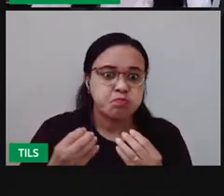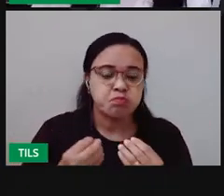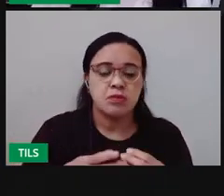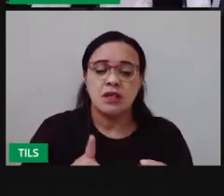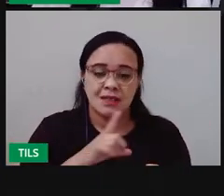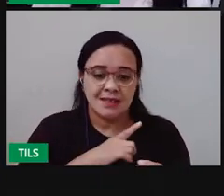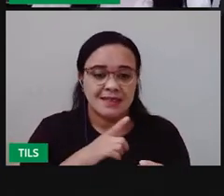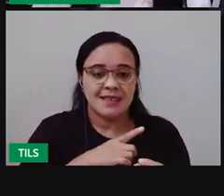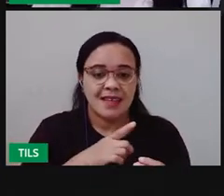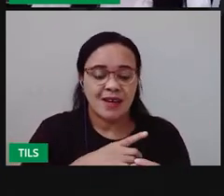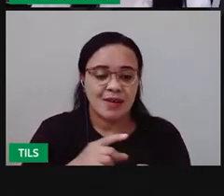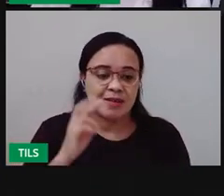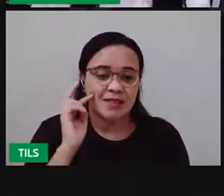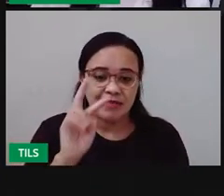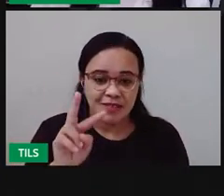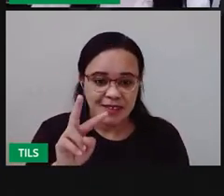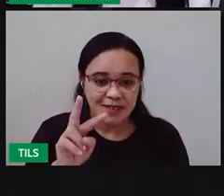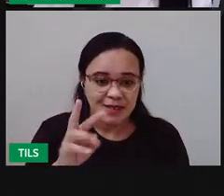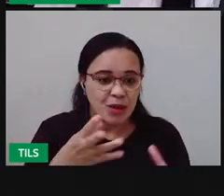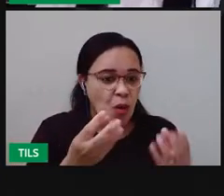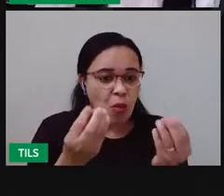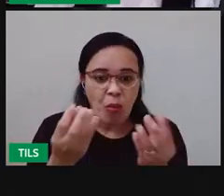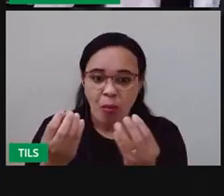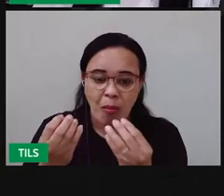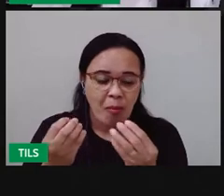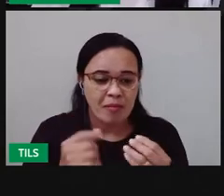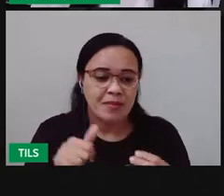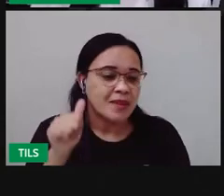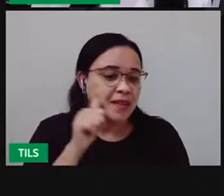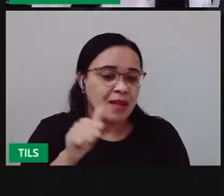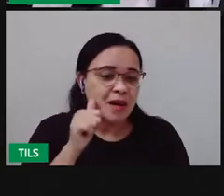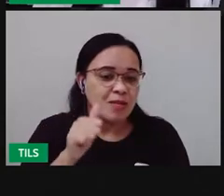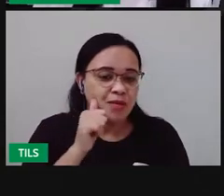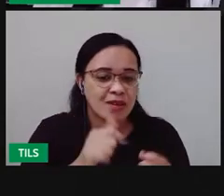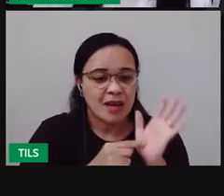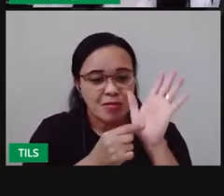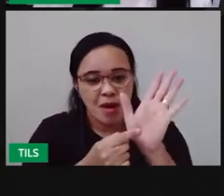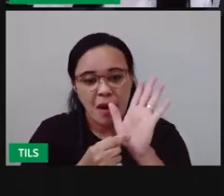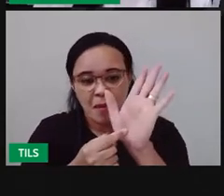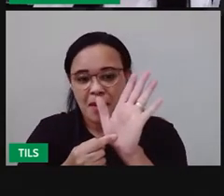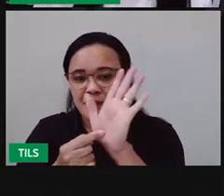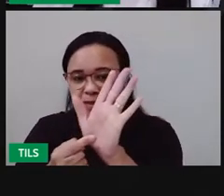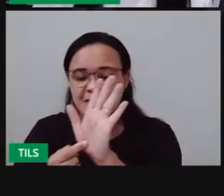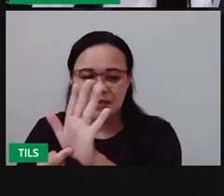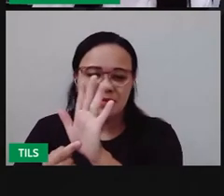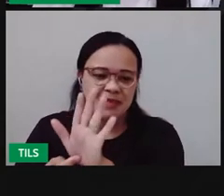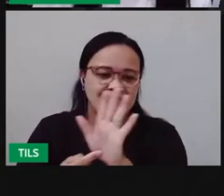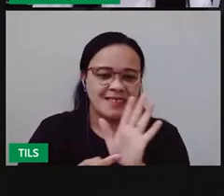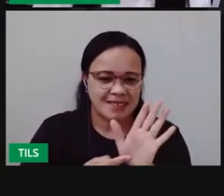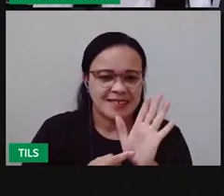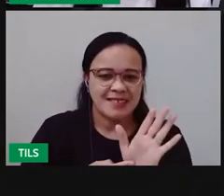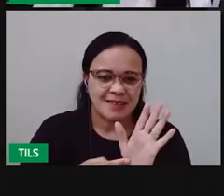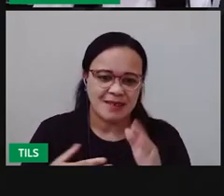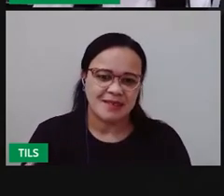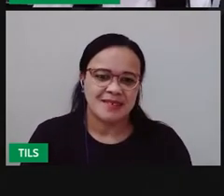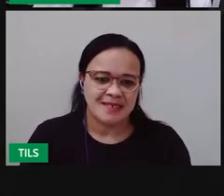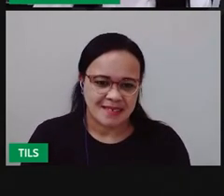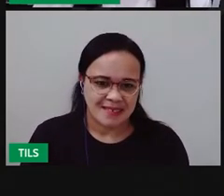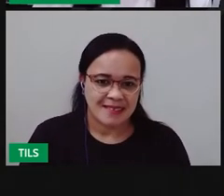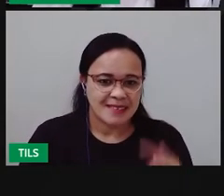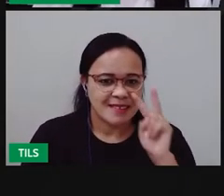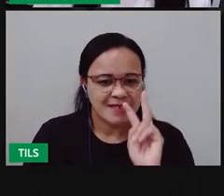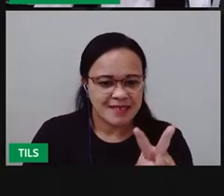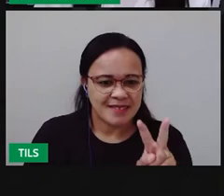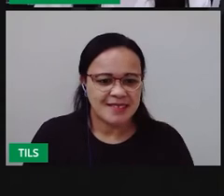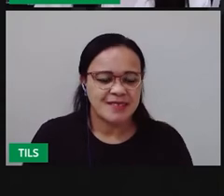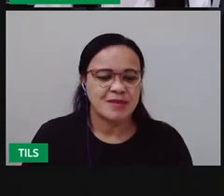aqui as plantas que a expositora Ana Maria mostrou então crianças a gente pode ver